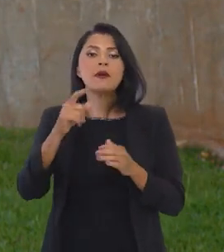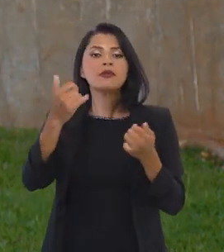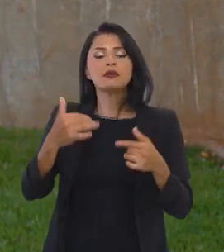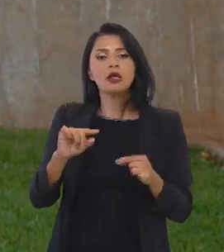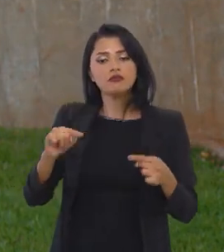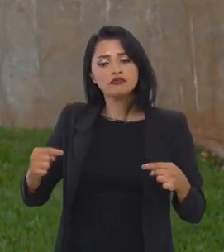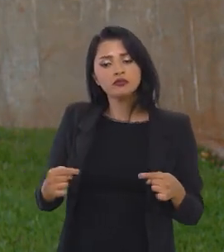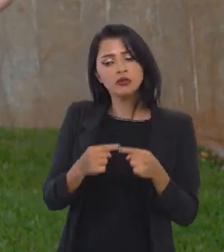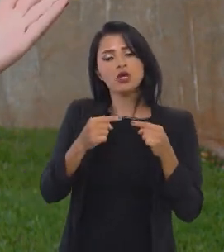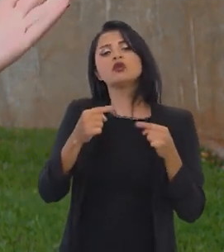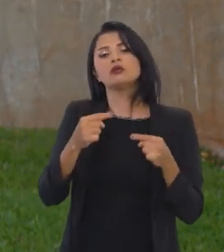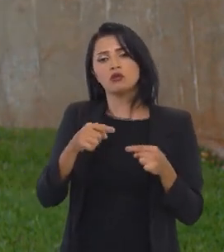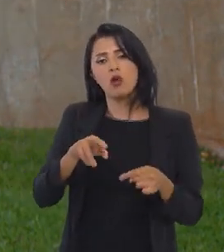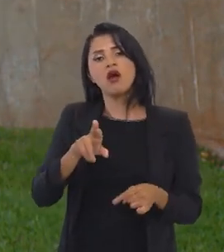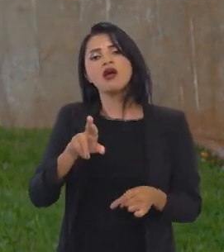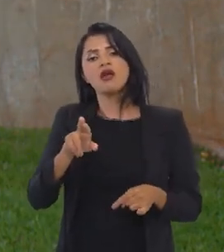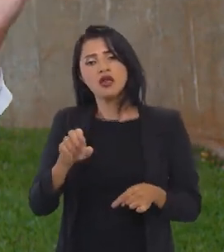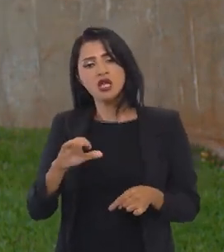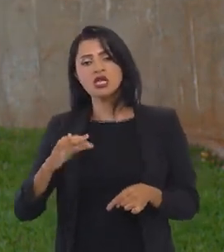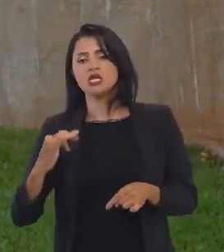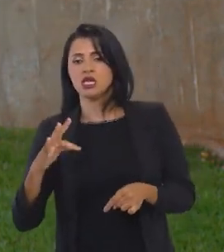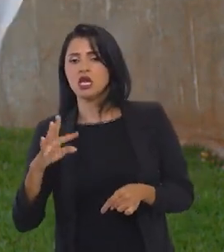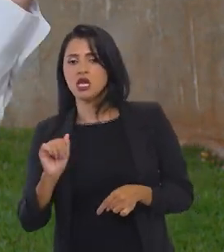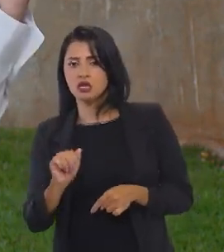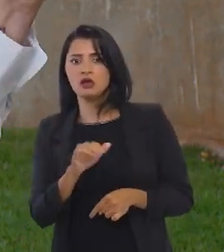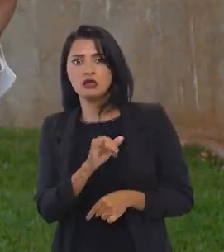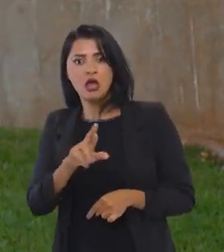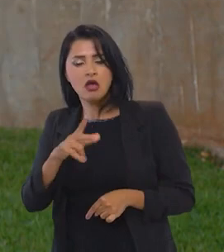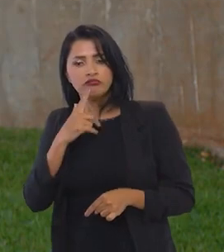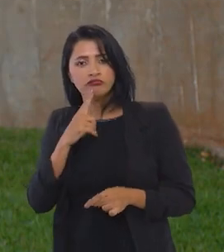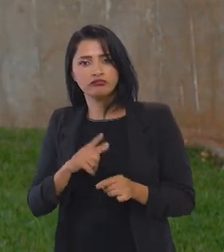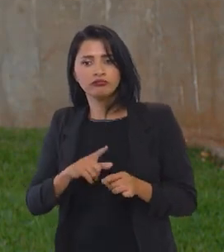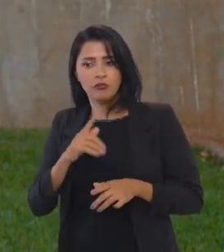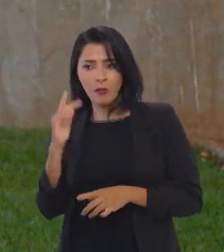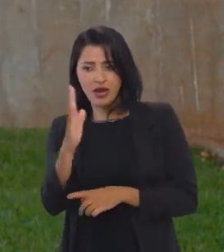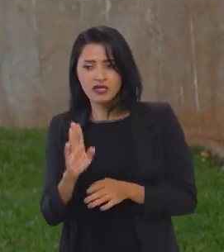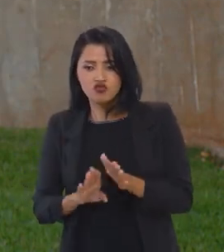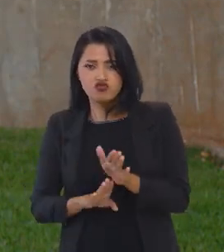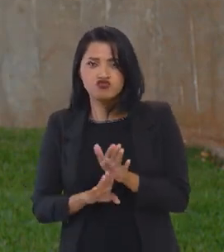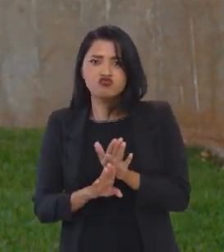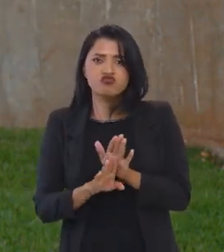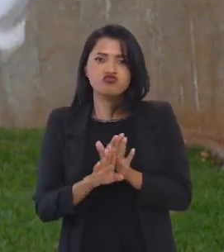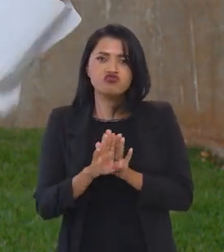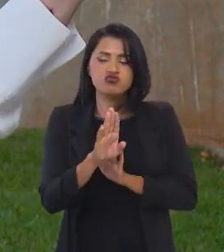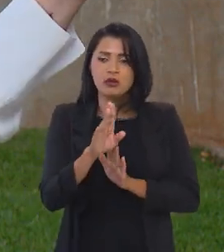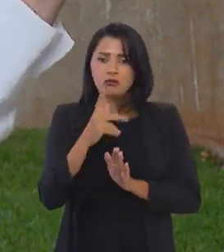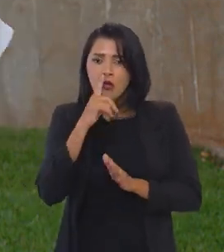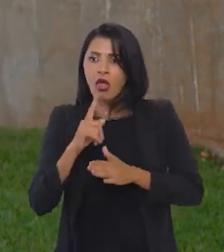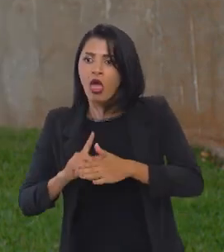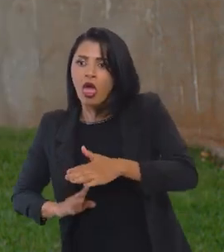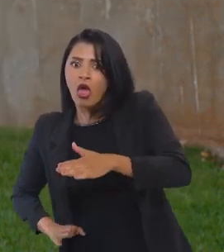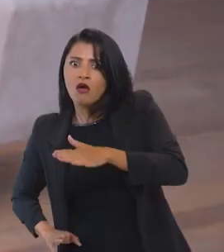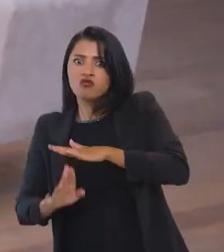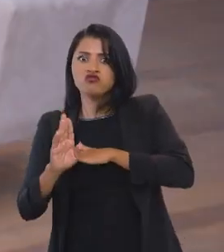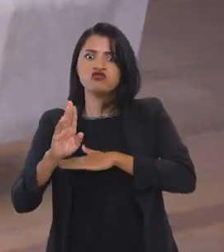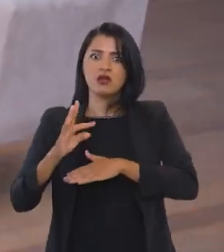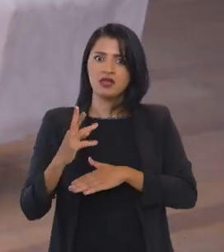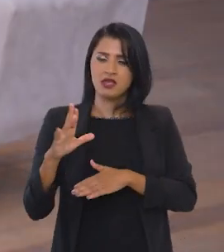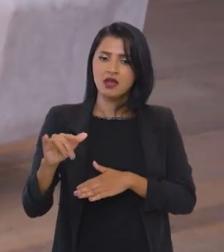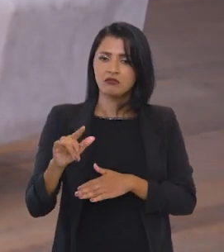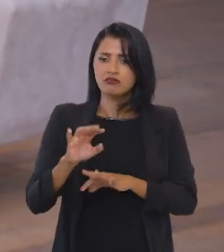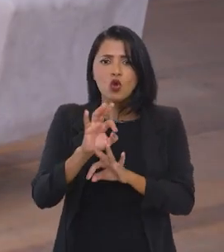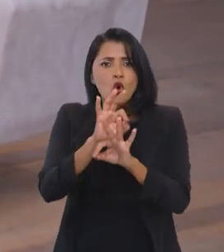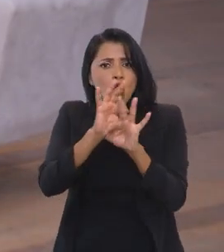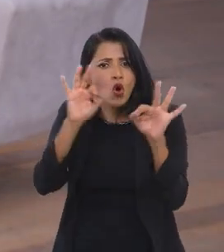Inclusive encaixando com a receita. O Brasil está crescendo? A receita está extrapolando o que foi previsto? Ótimo!